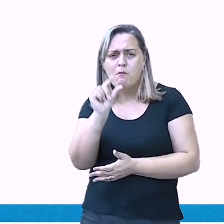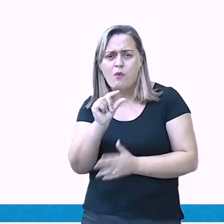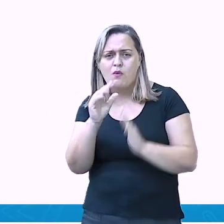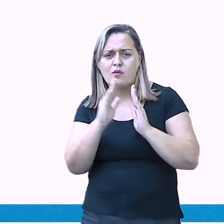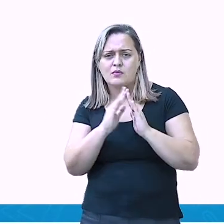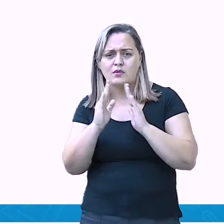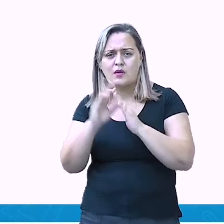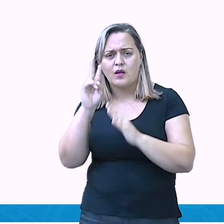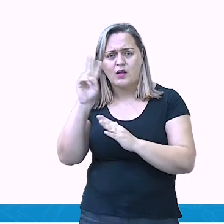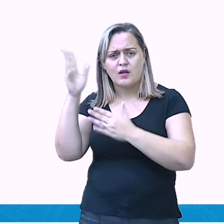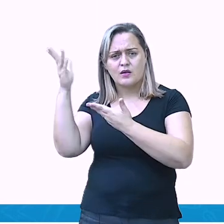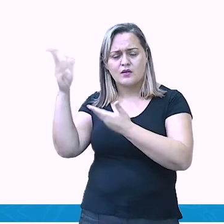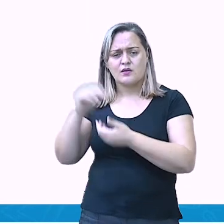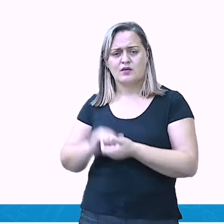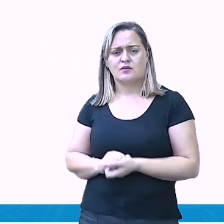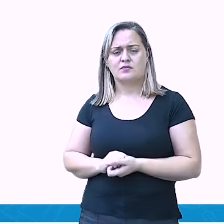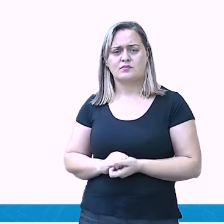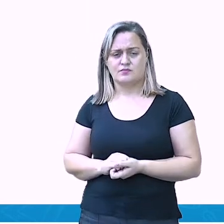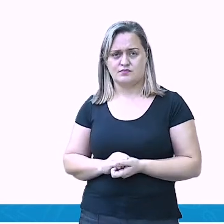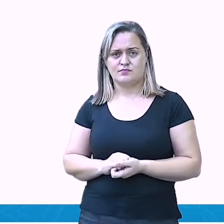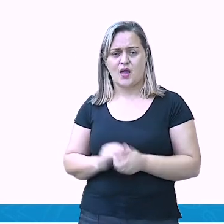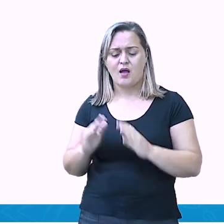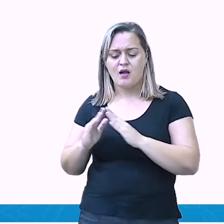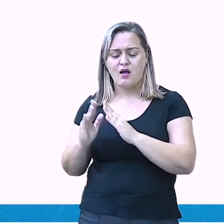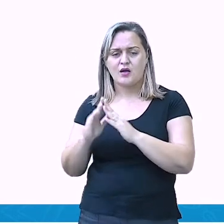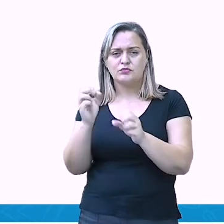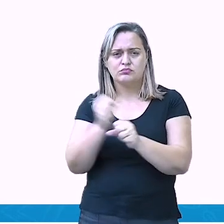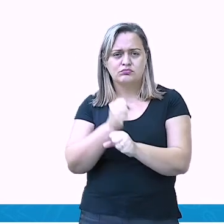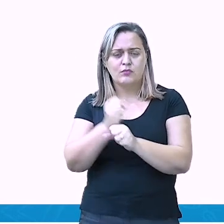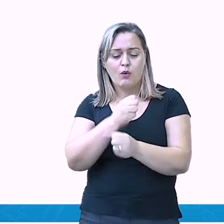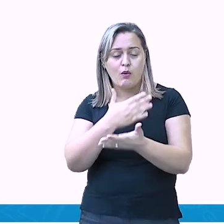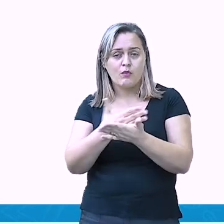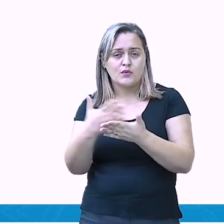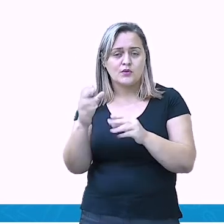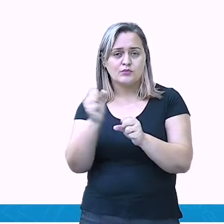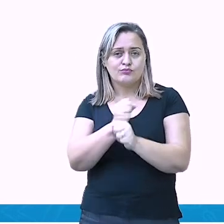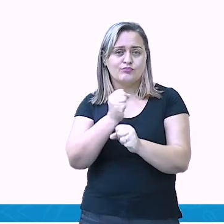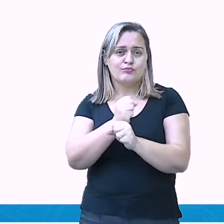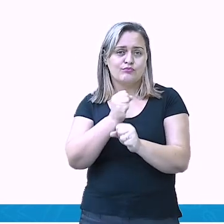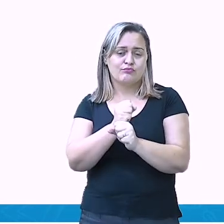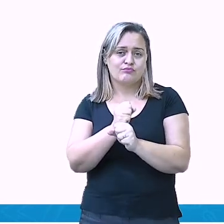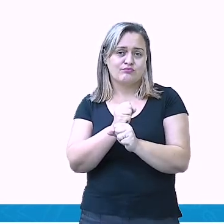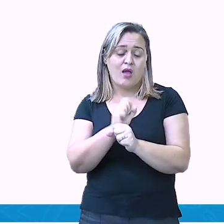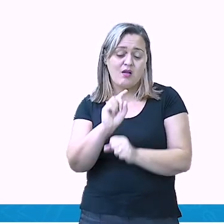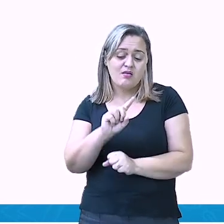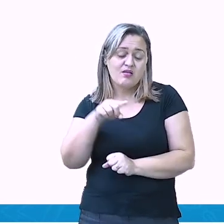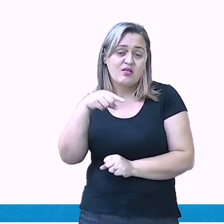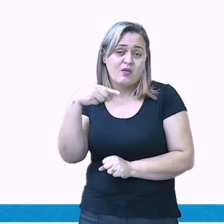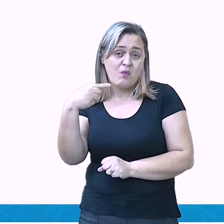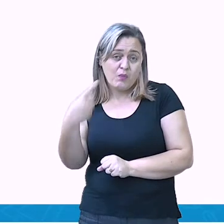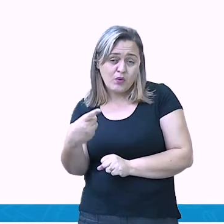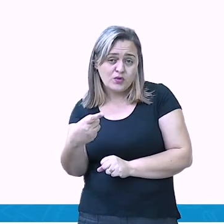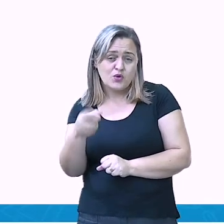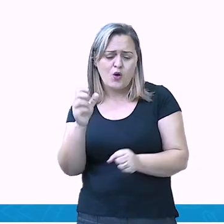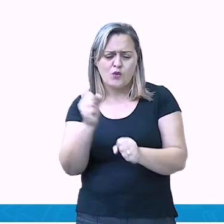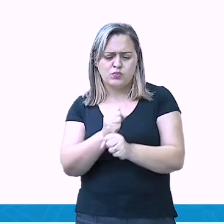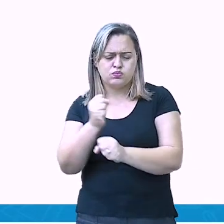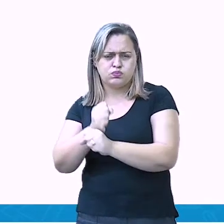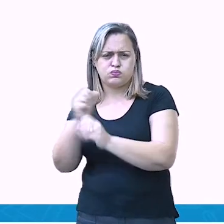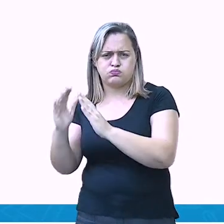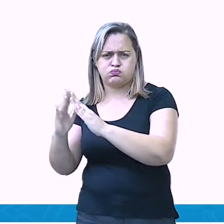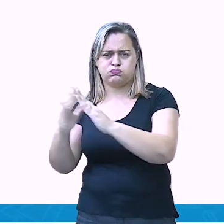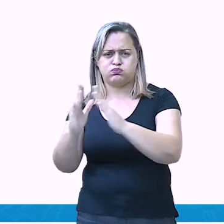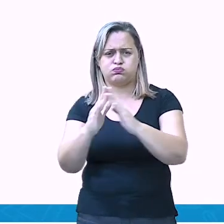construídas. Daqui a um tempo, você não vai conseguir mais visualizar a área verde ali.